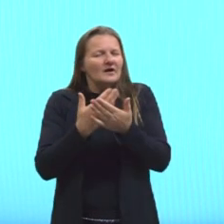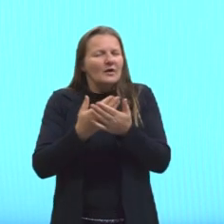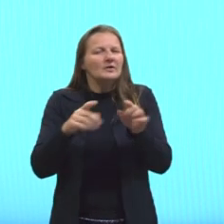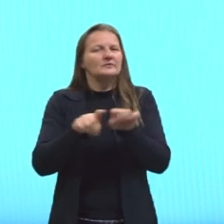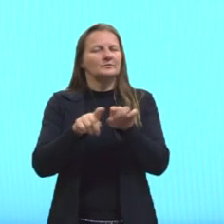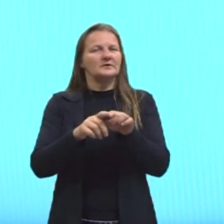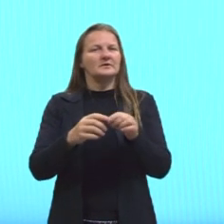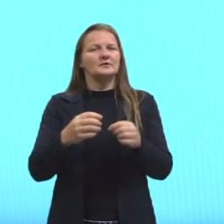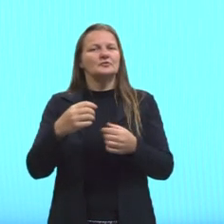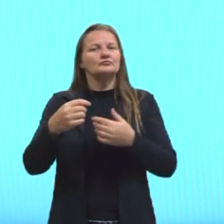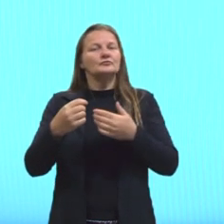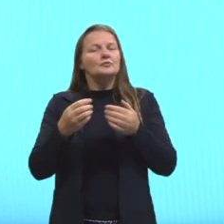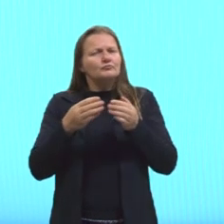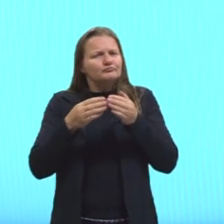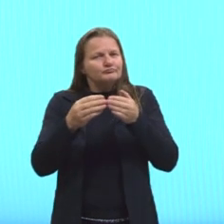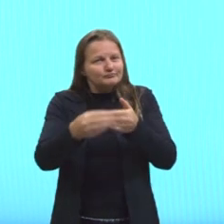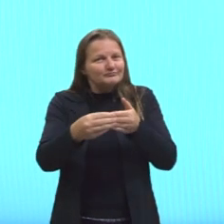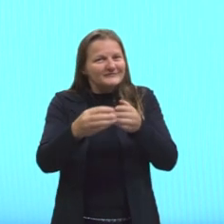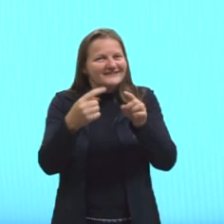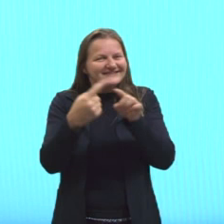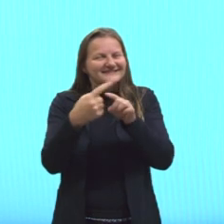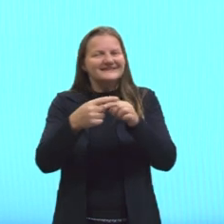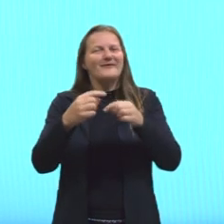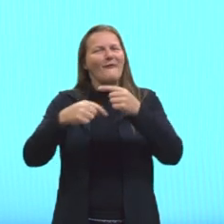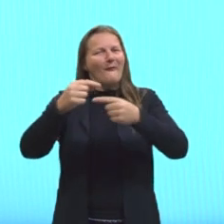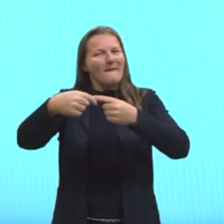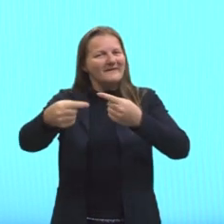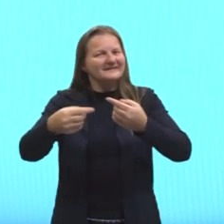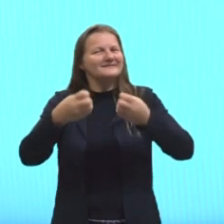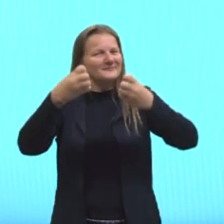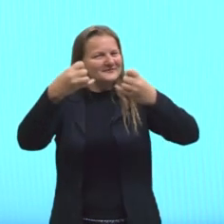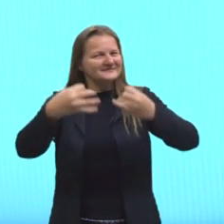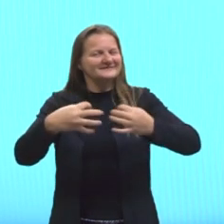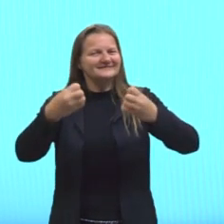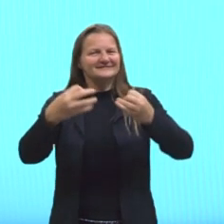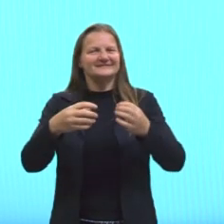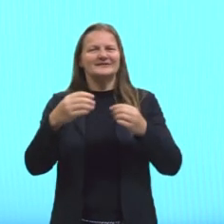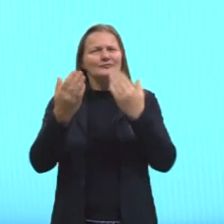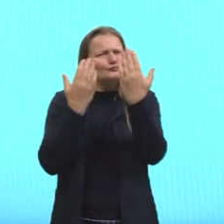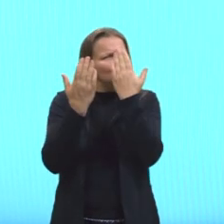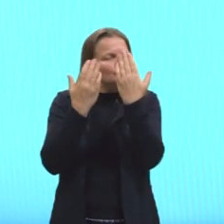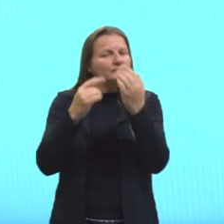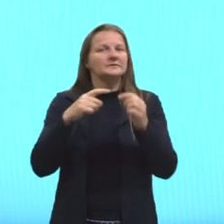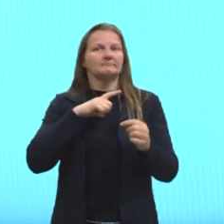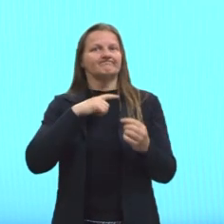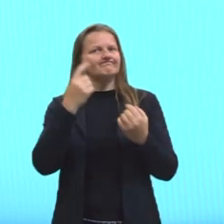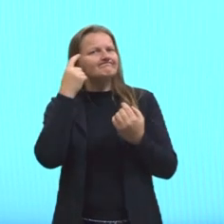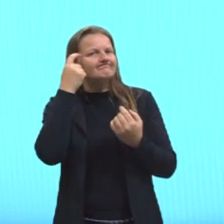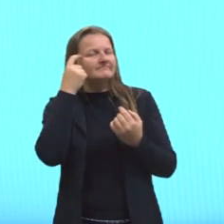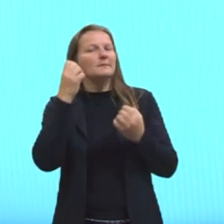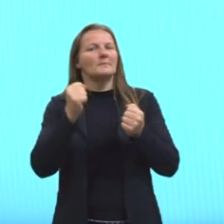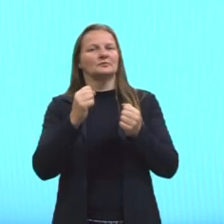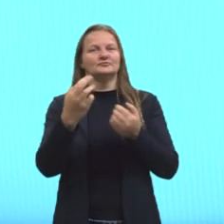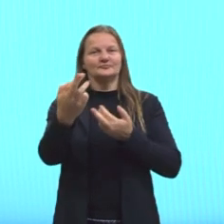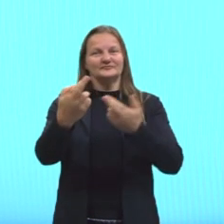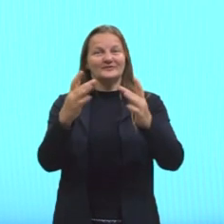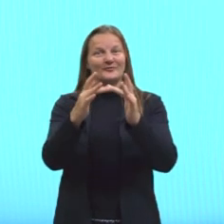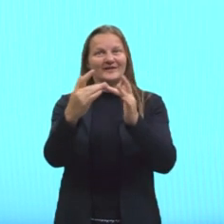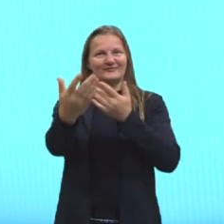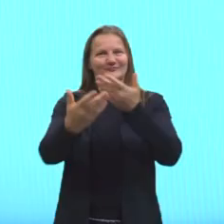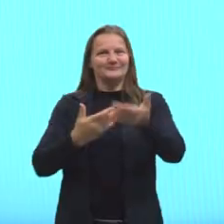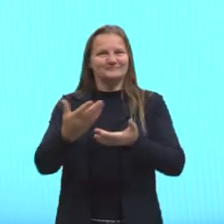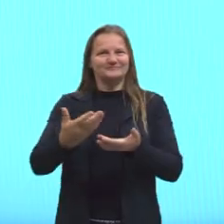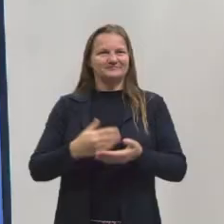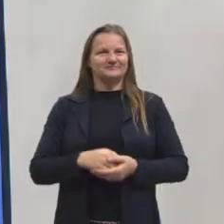ali, então nos sigam e comentem, digam o que vocês estão achando das aulas, mandem dúvidas, a gente gosta muito de receber os recados de